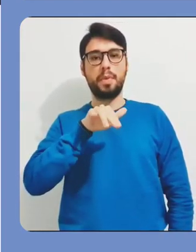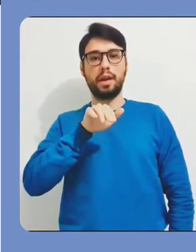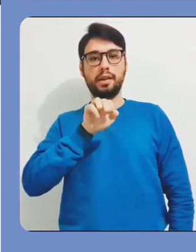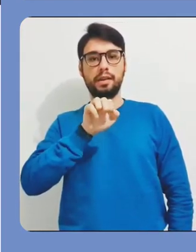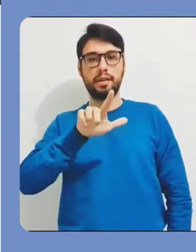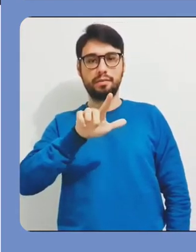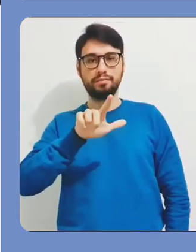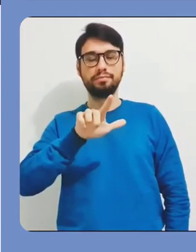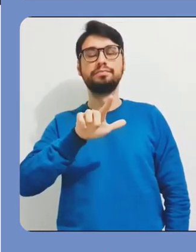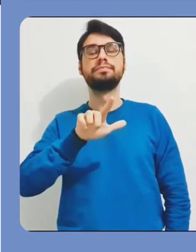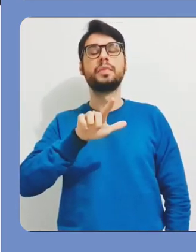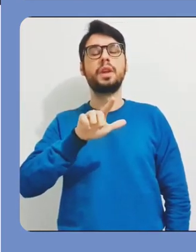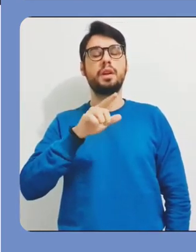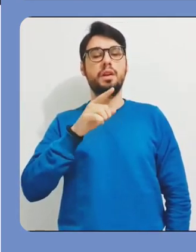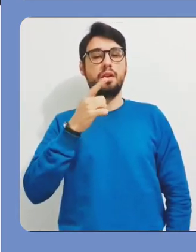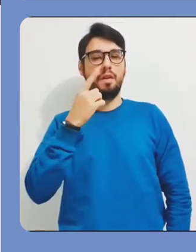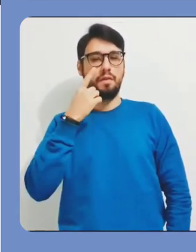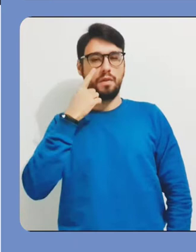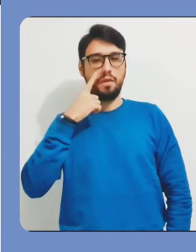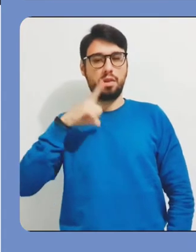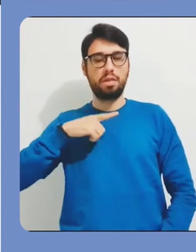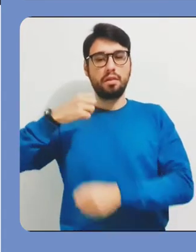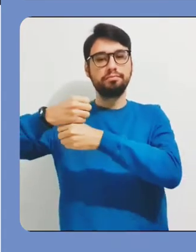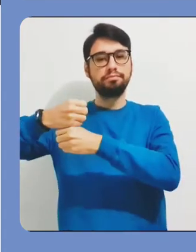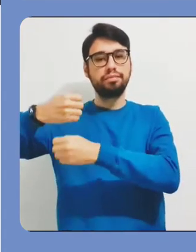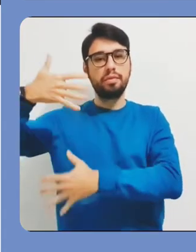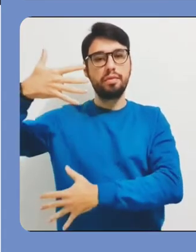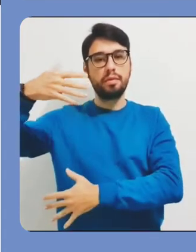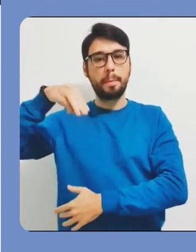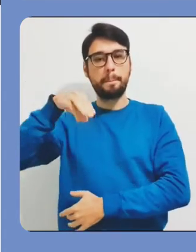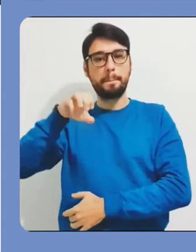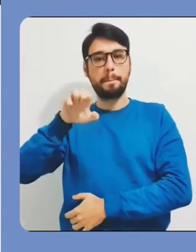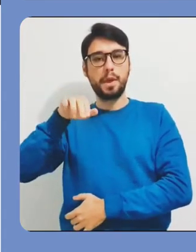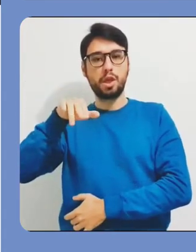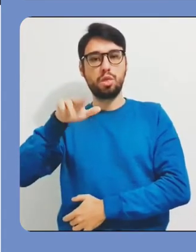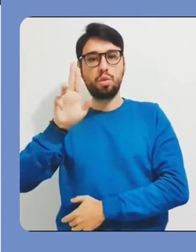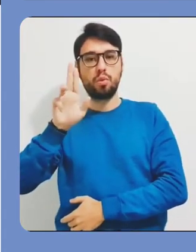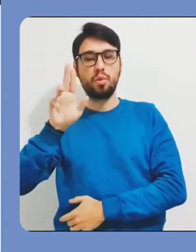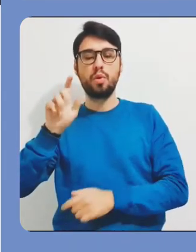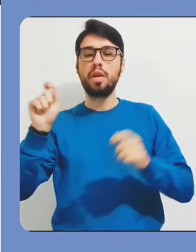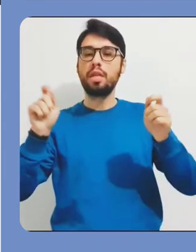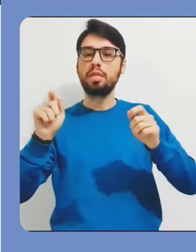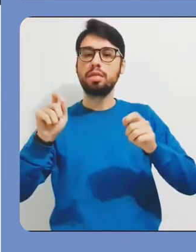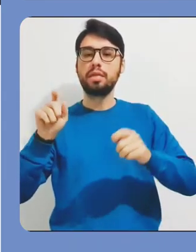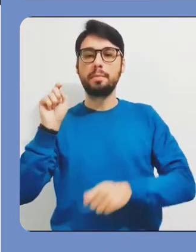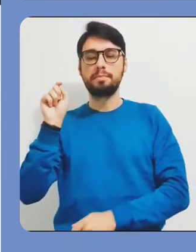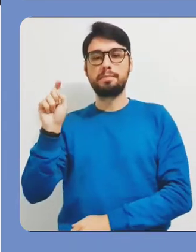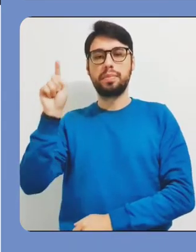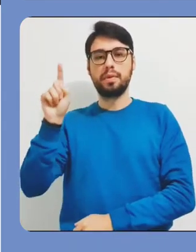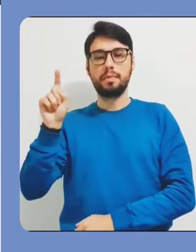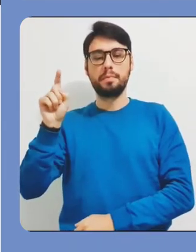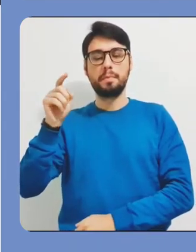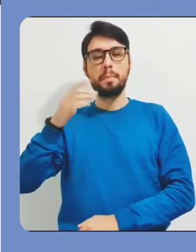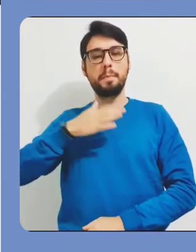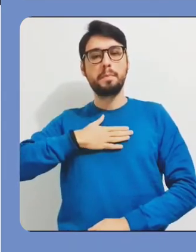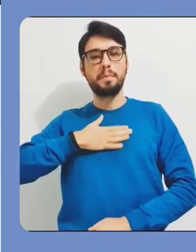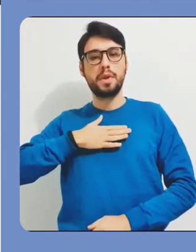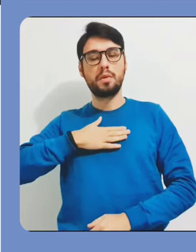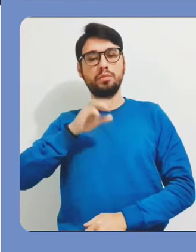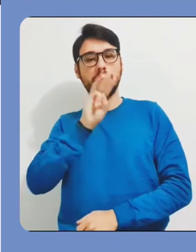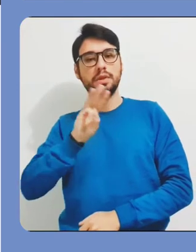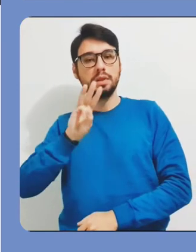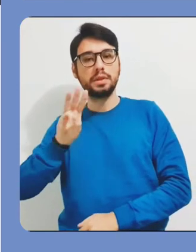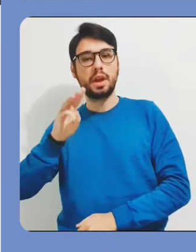painel de edição e criação de novos websites. Então aqui nos menus laterais, se eu clicar na opção Meus Sites,